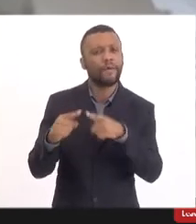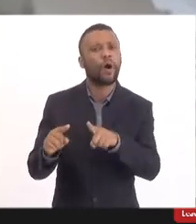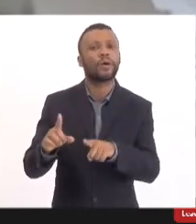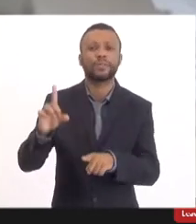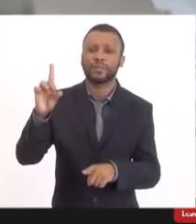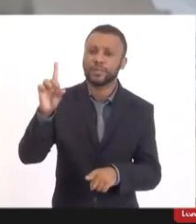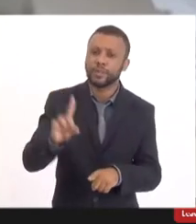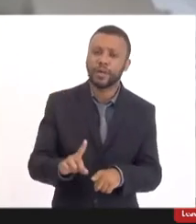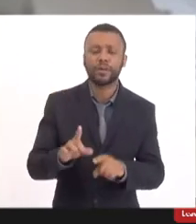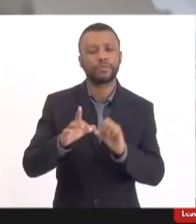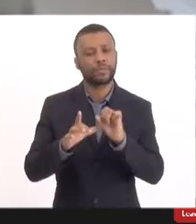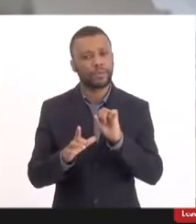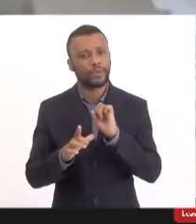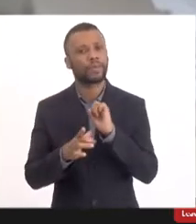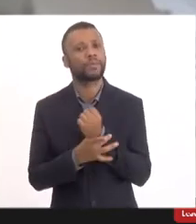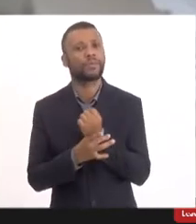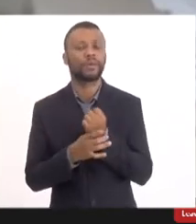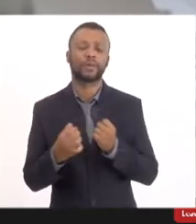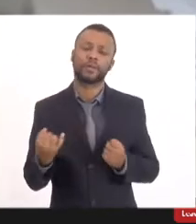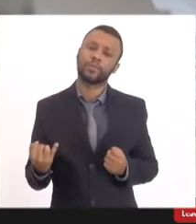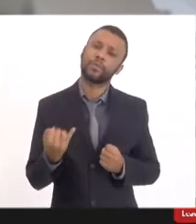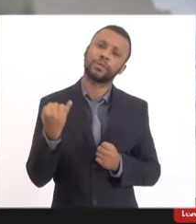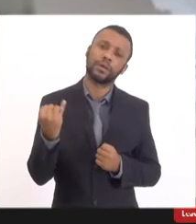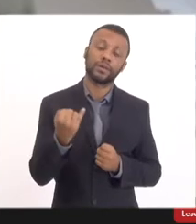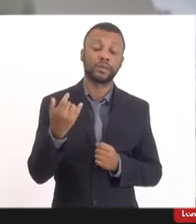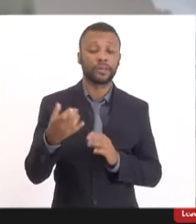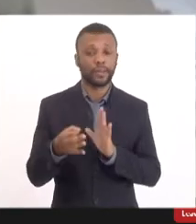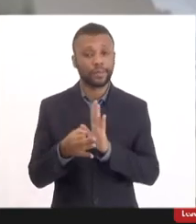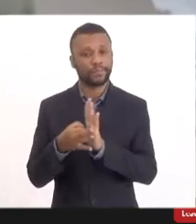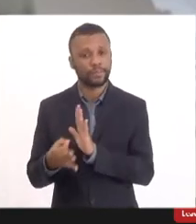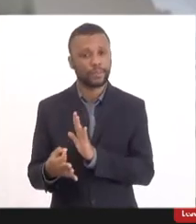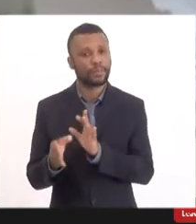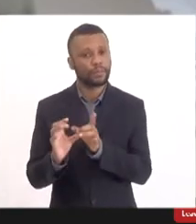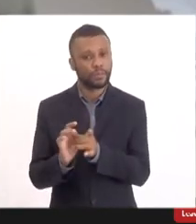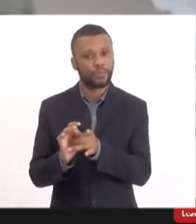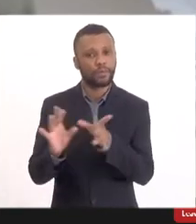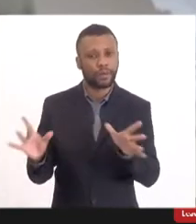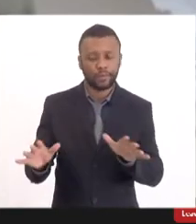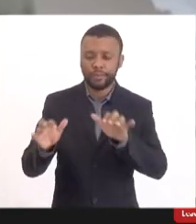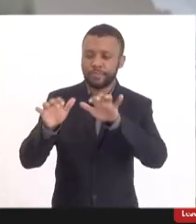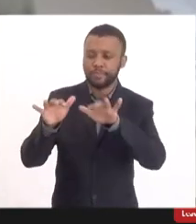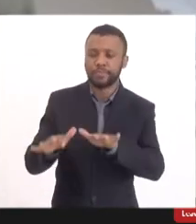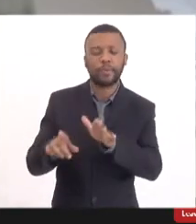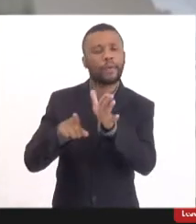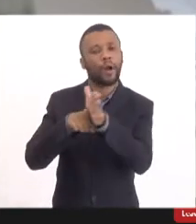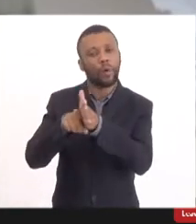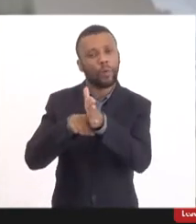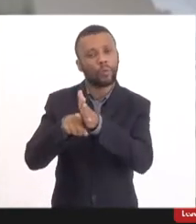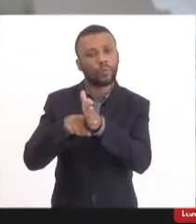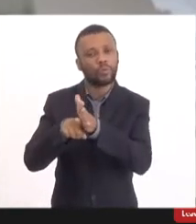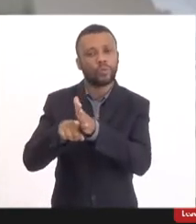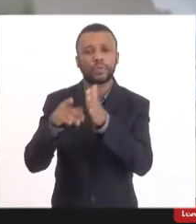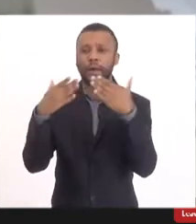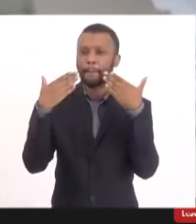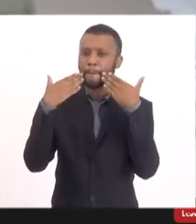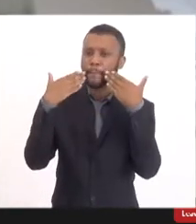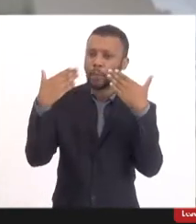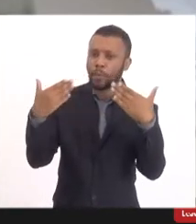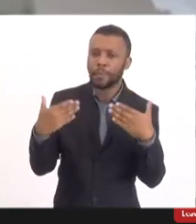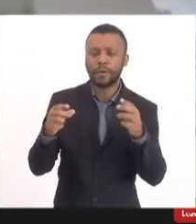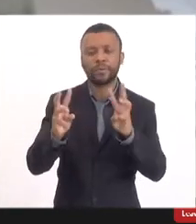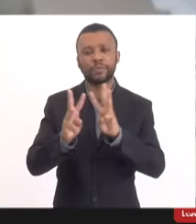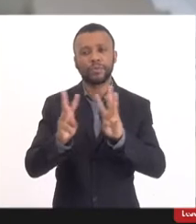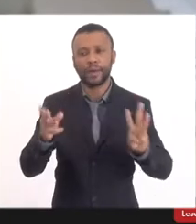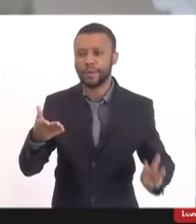fundamentais, e esses pareceres estão disponíveis à consulta pública no site do IBDR.org, convido